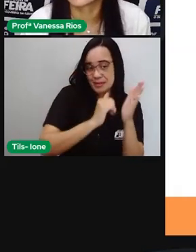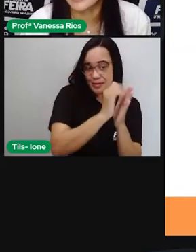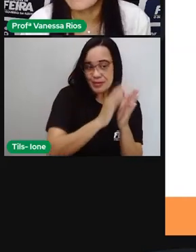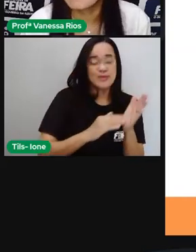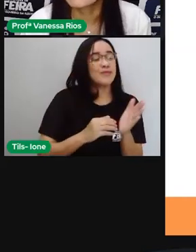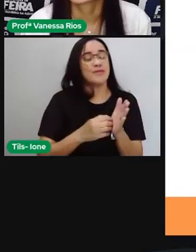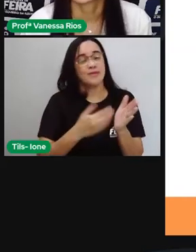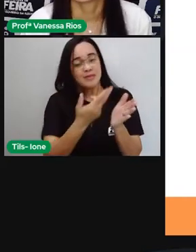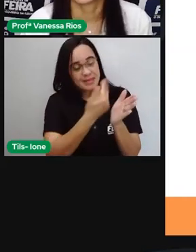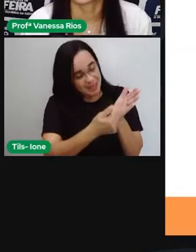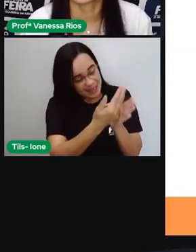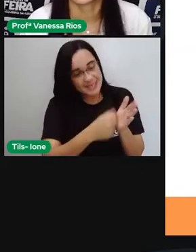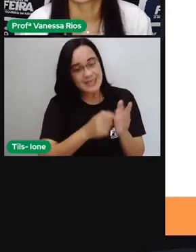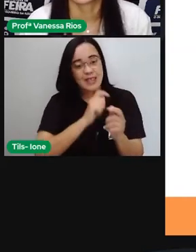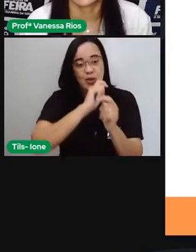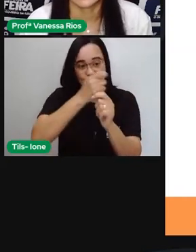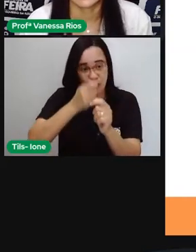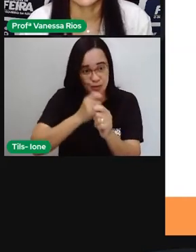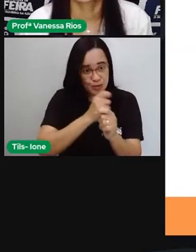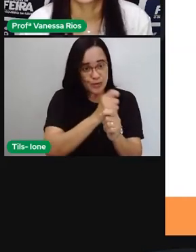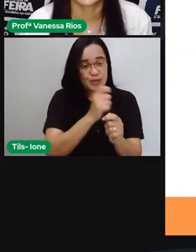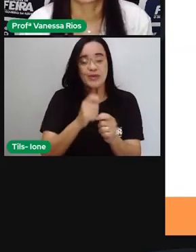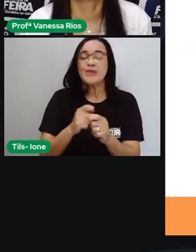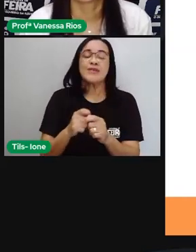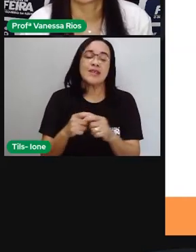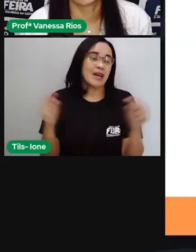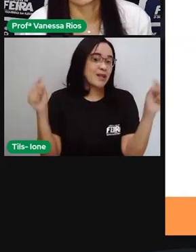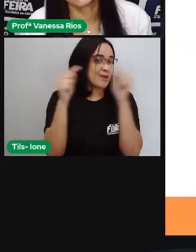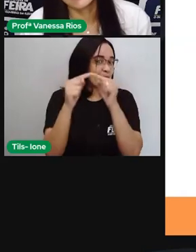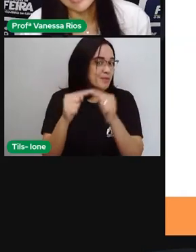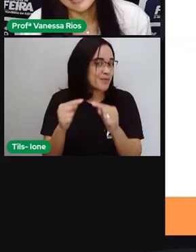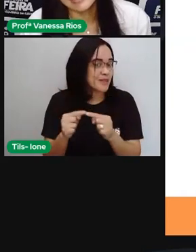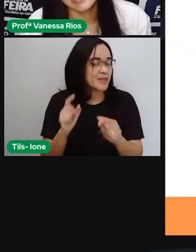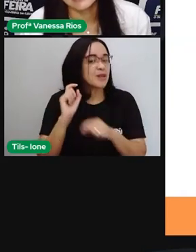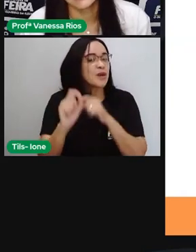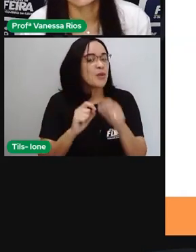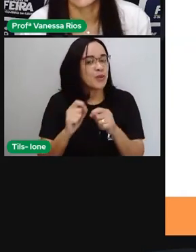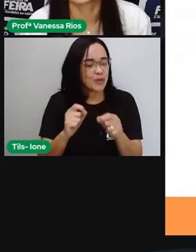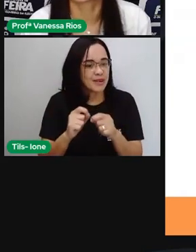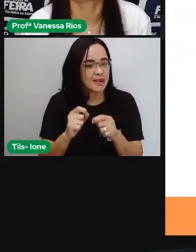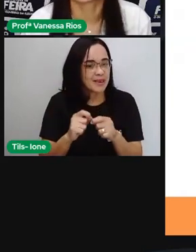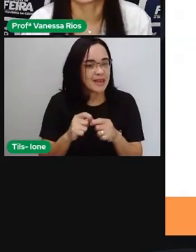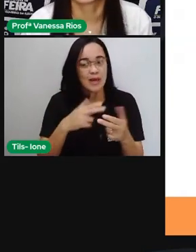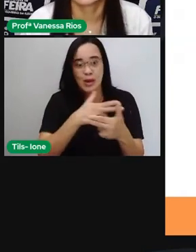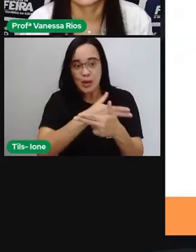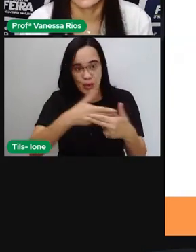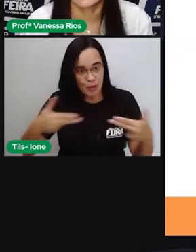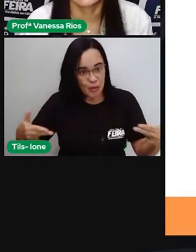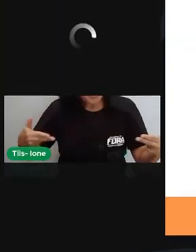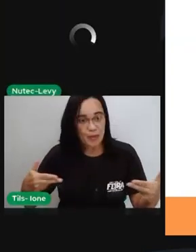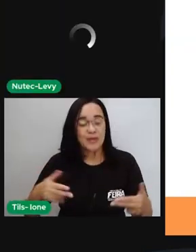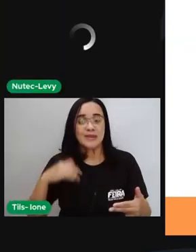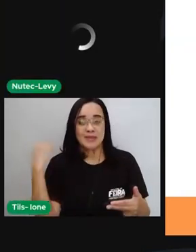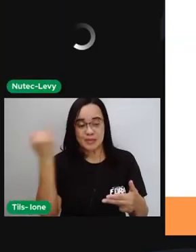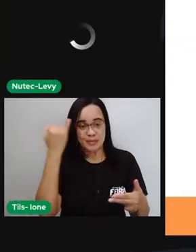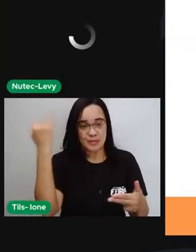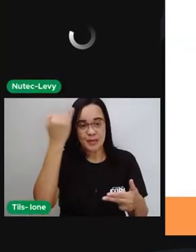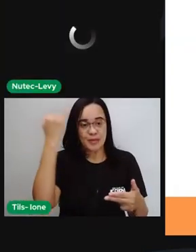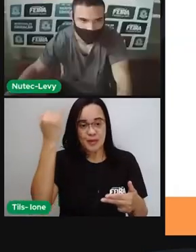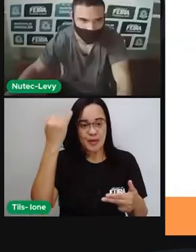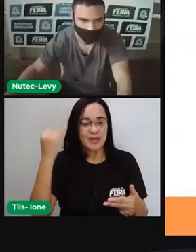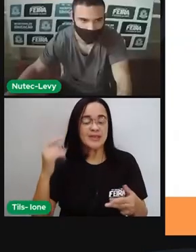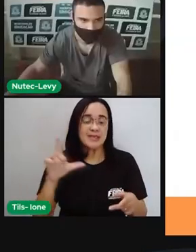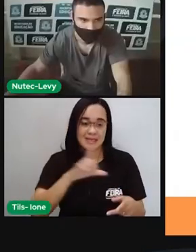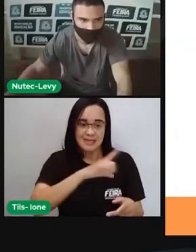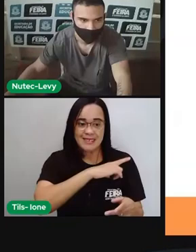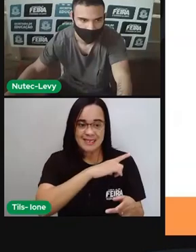escultura então assim a arte é algo que envolve muita riqueza e pode sim né num poema num